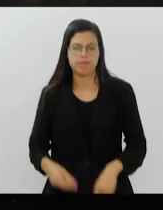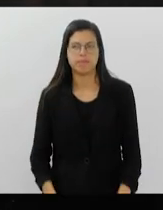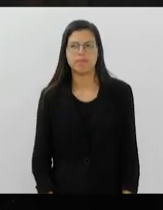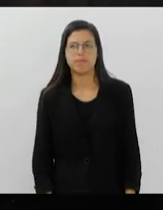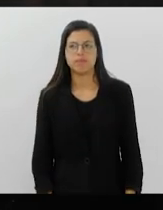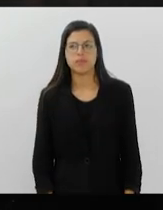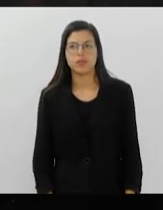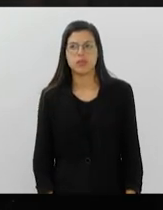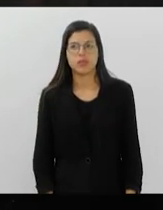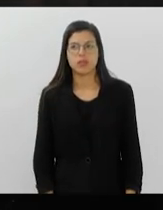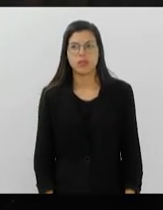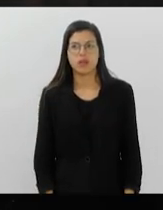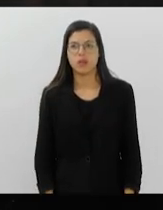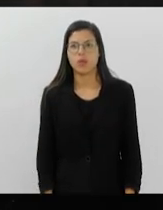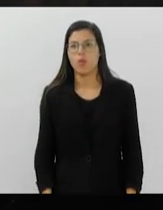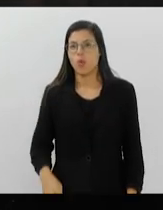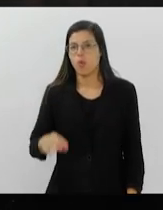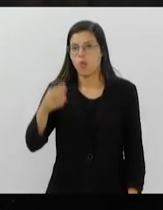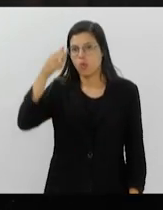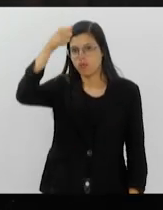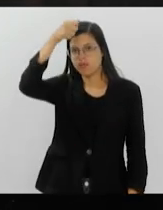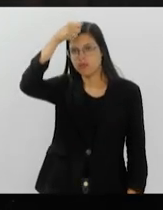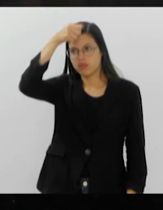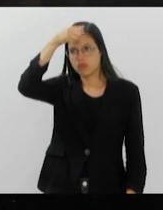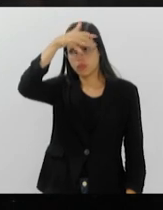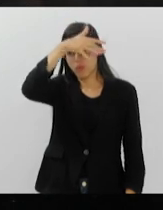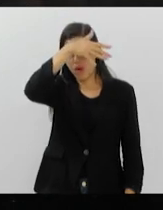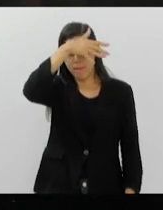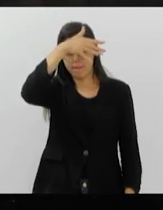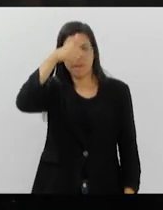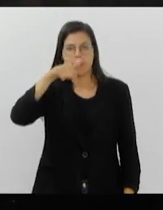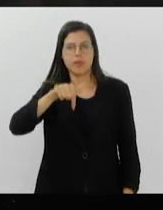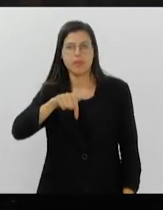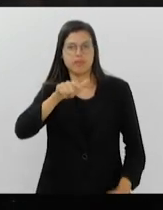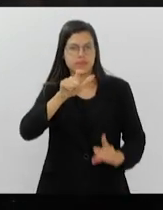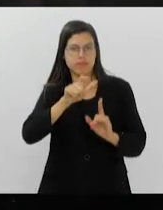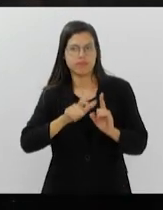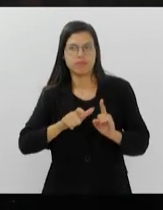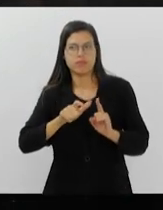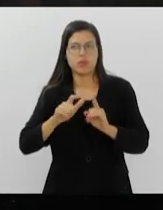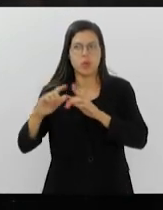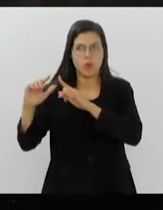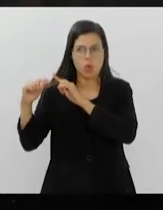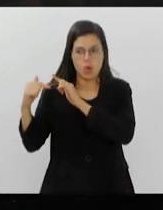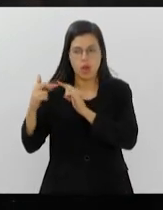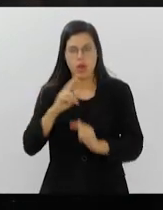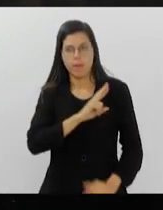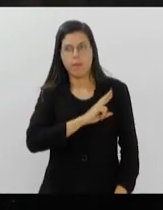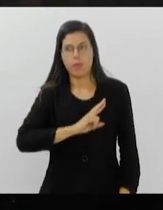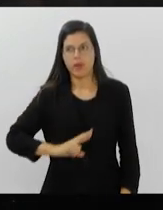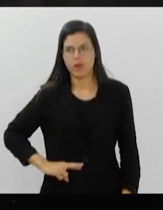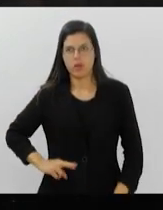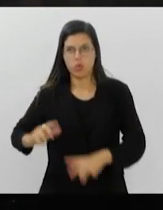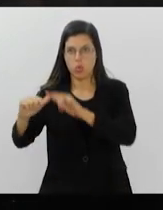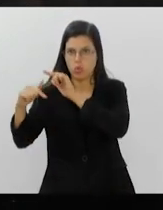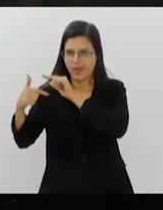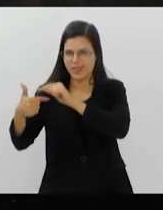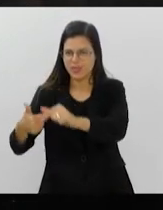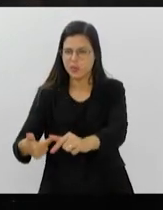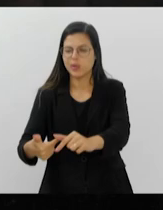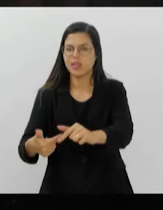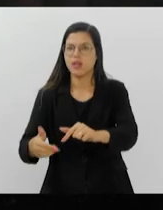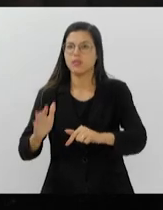O Trump, leia-se, os republicanos conservadores, já tinham maioria